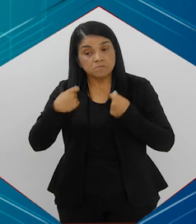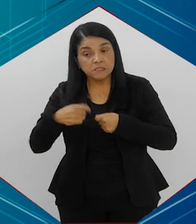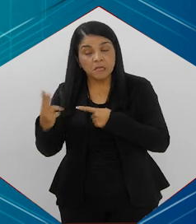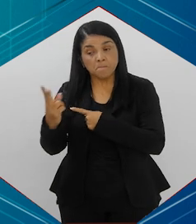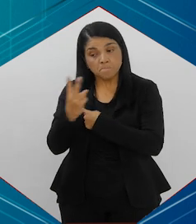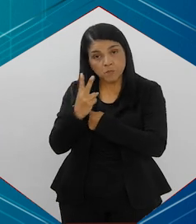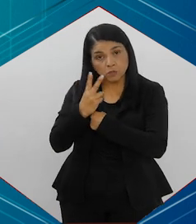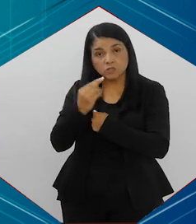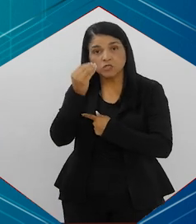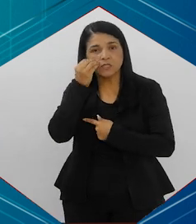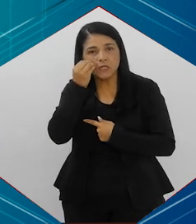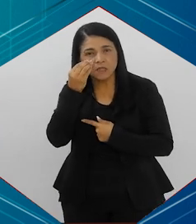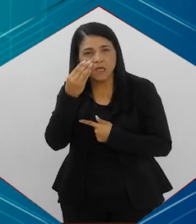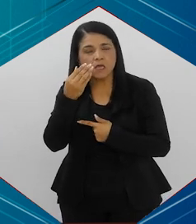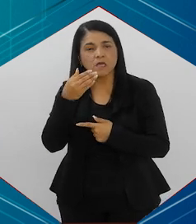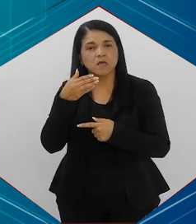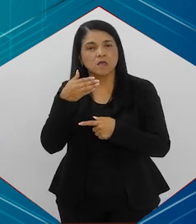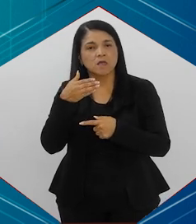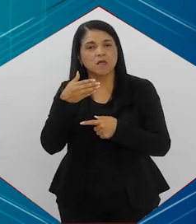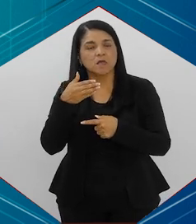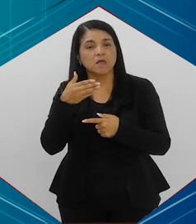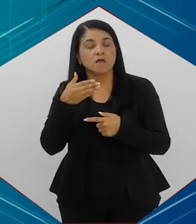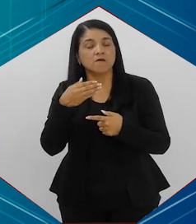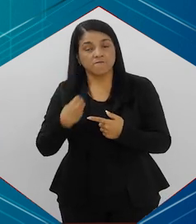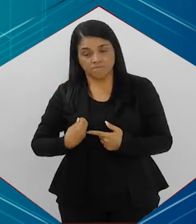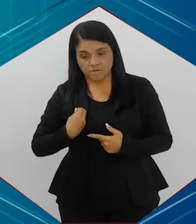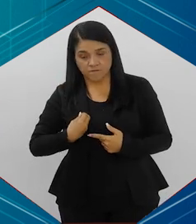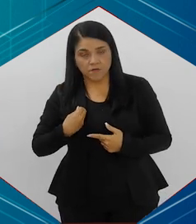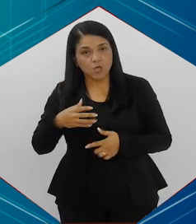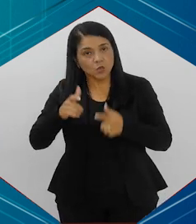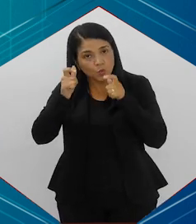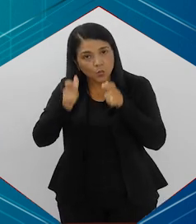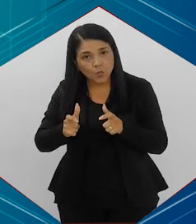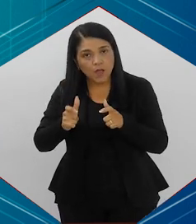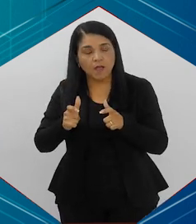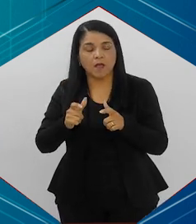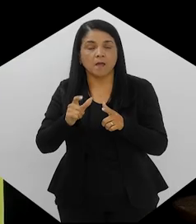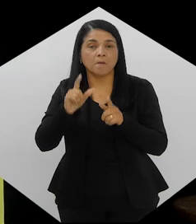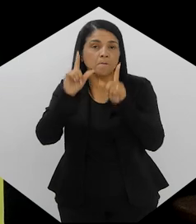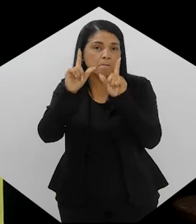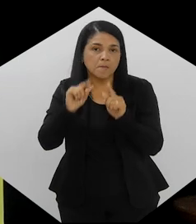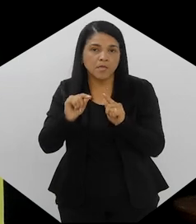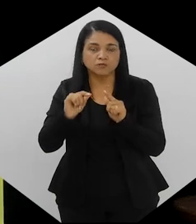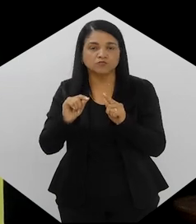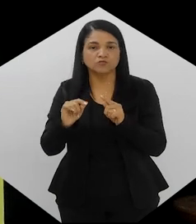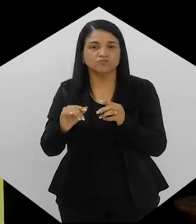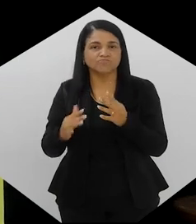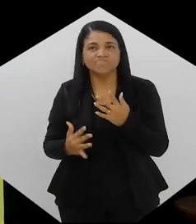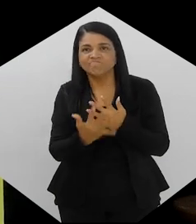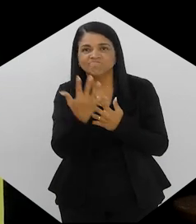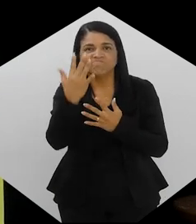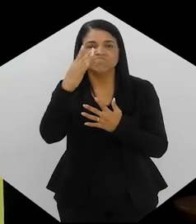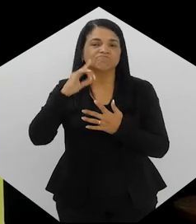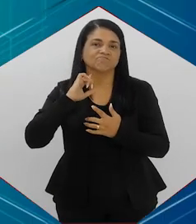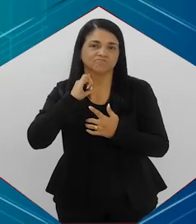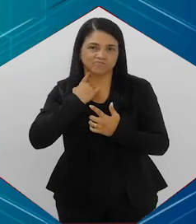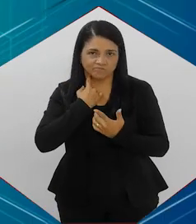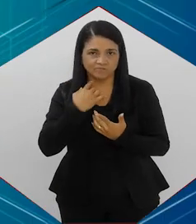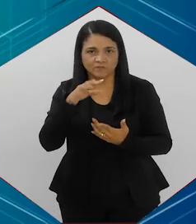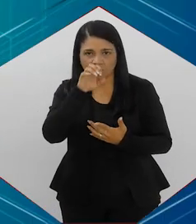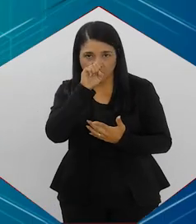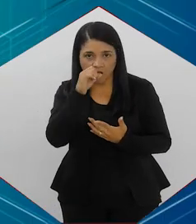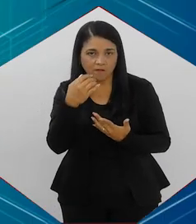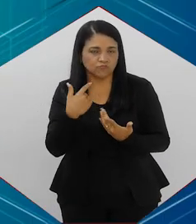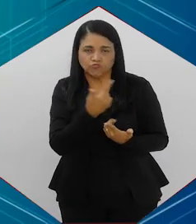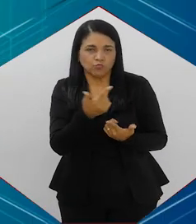frequentar, se possível, viver em um lugar com menos poluição, mas a gente não tem exatamente como medir isso.